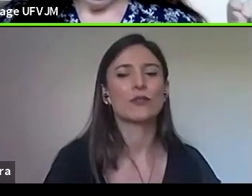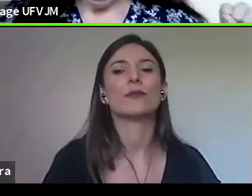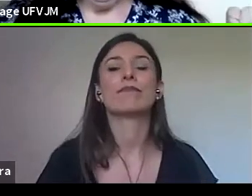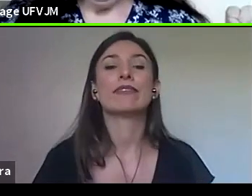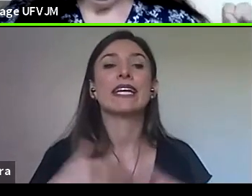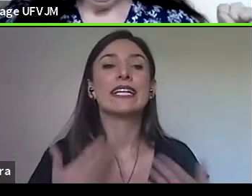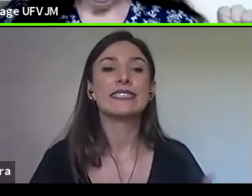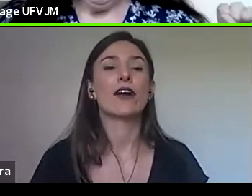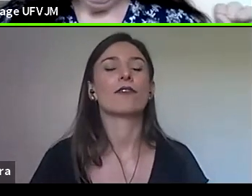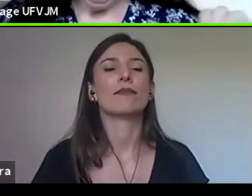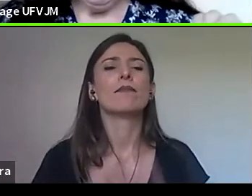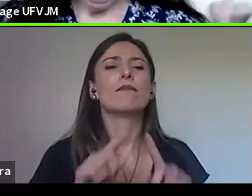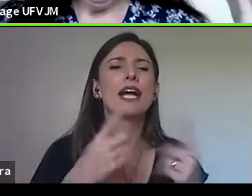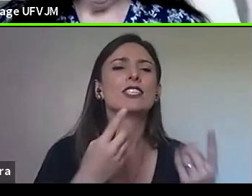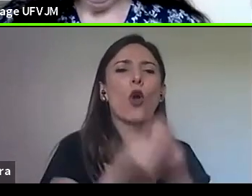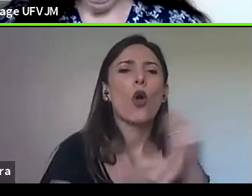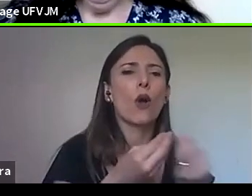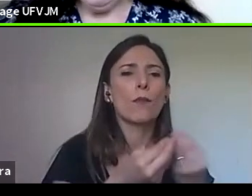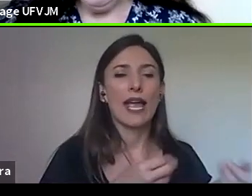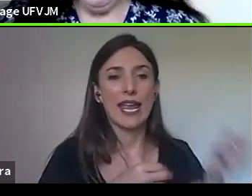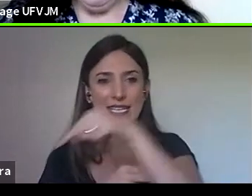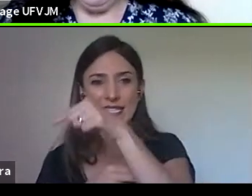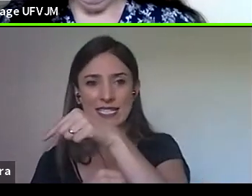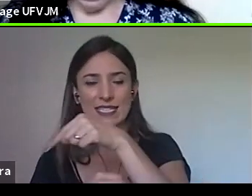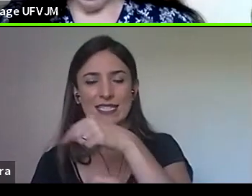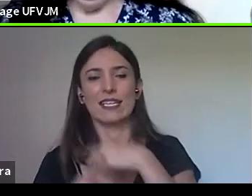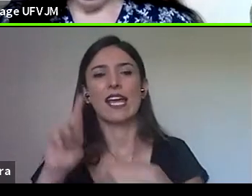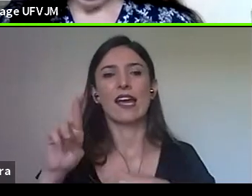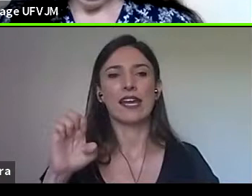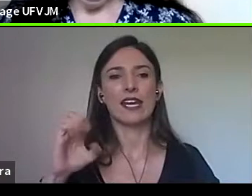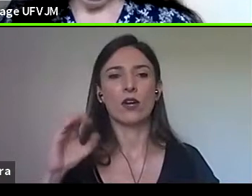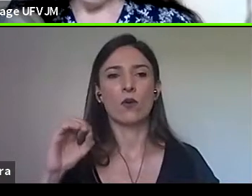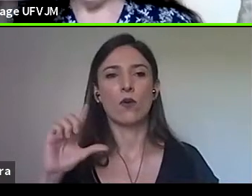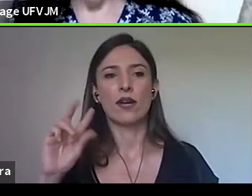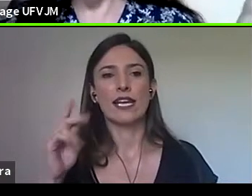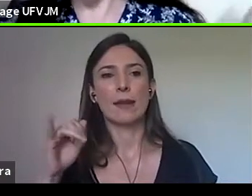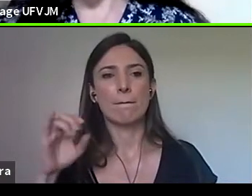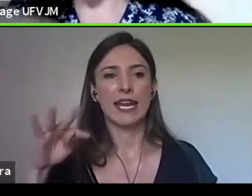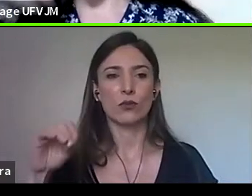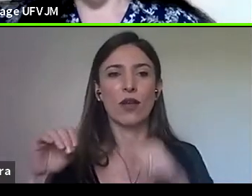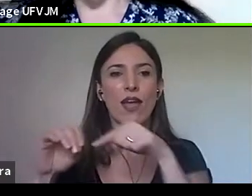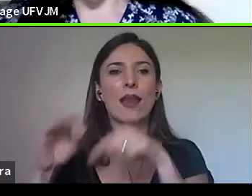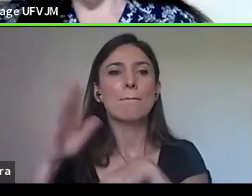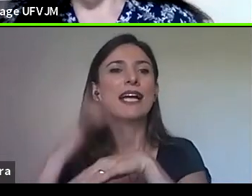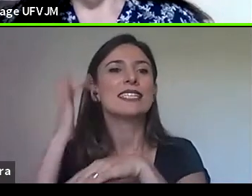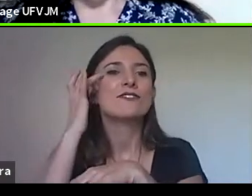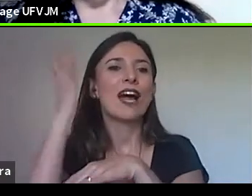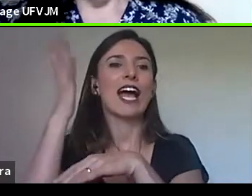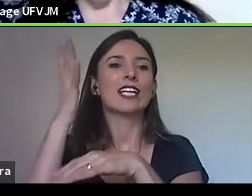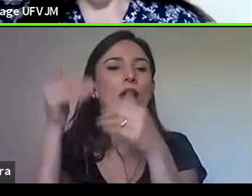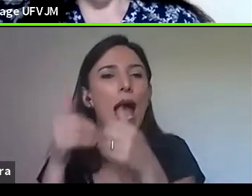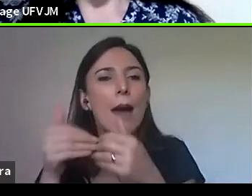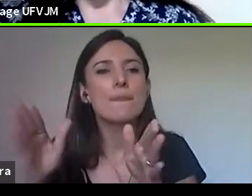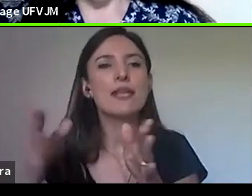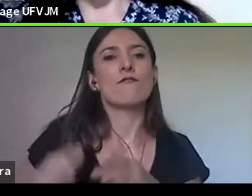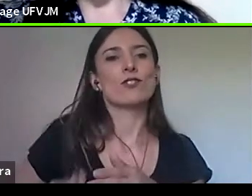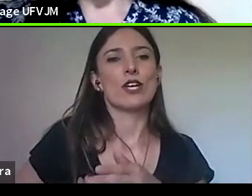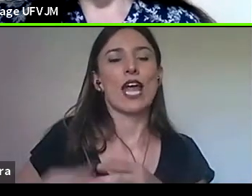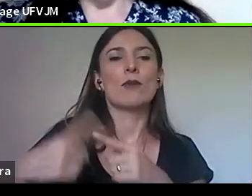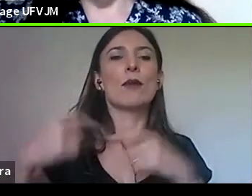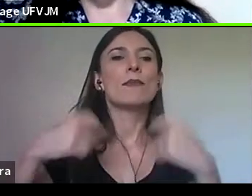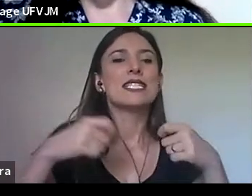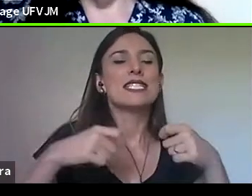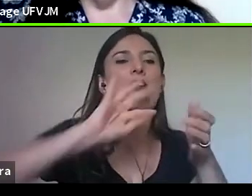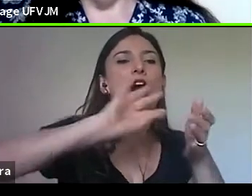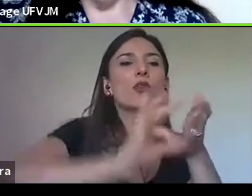Eles, para funcionar, precisam somente de uma autorização do bispo local. Depois, aqui, eles vão correr atrás